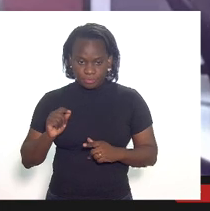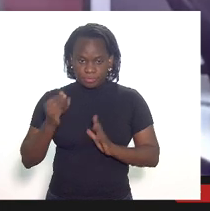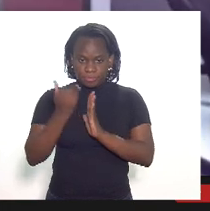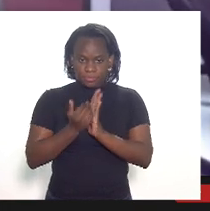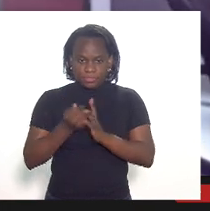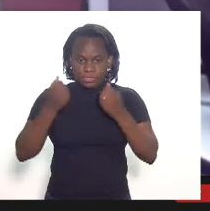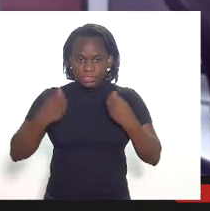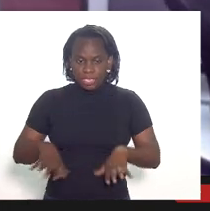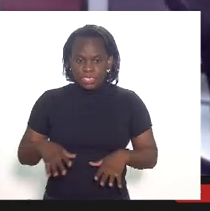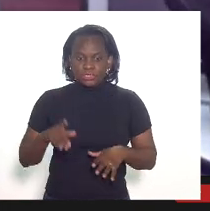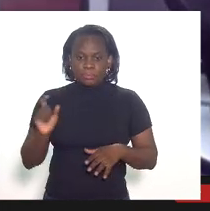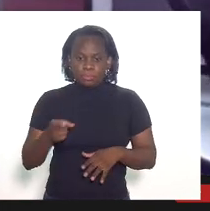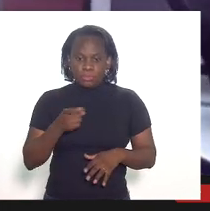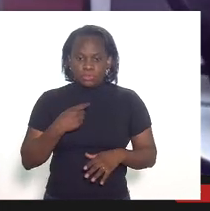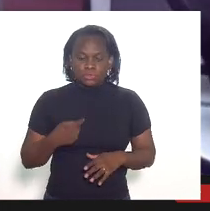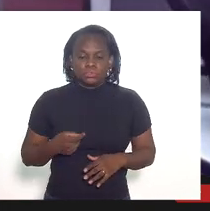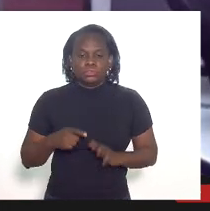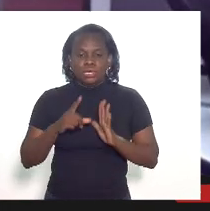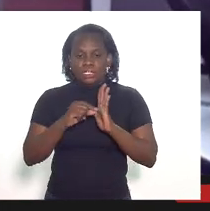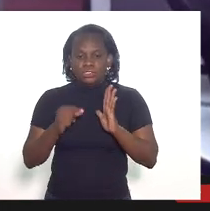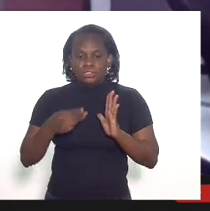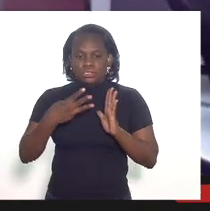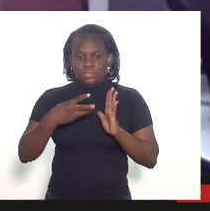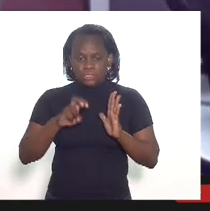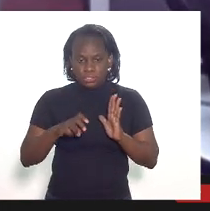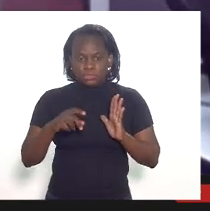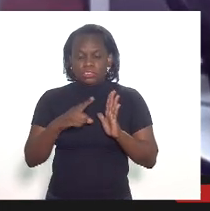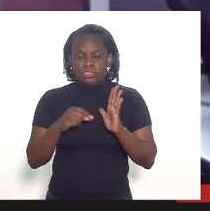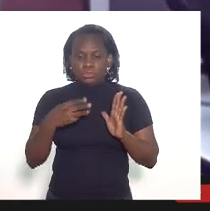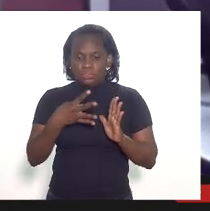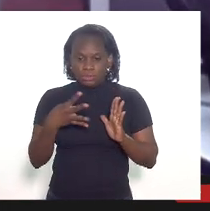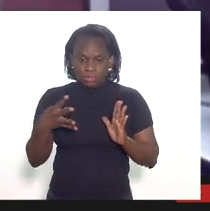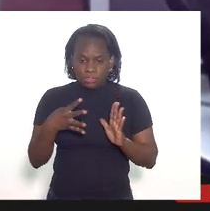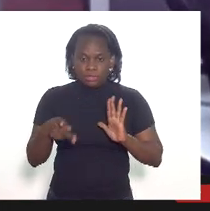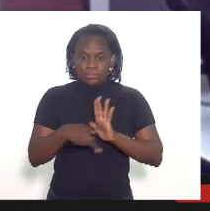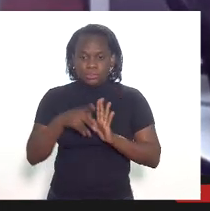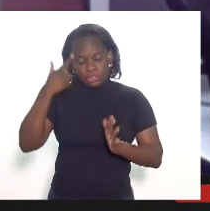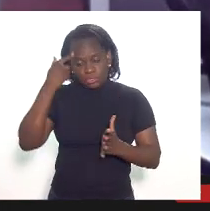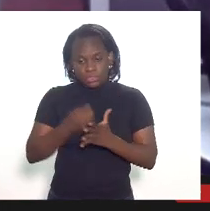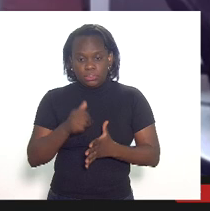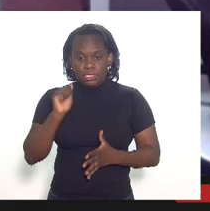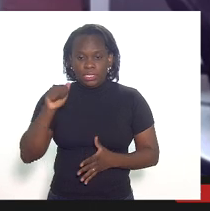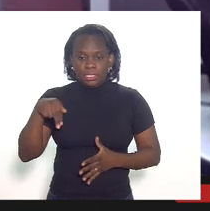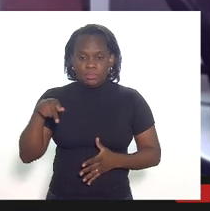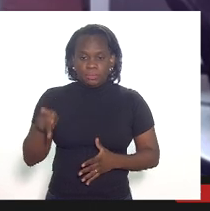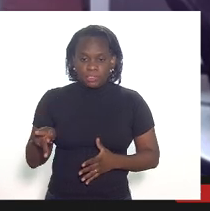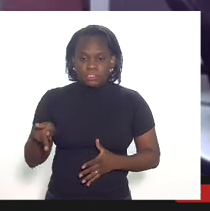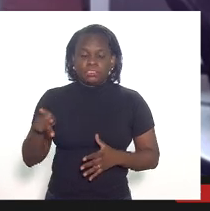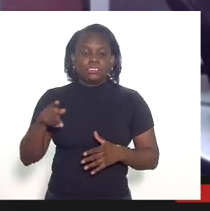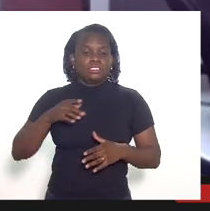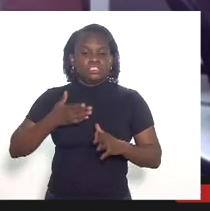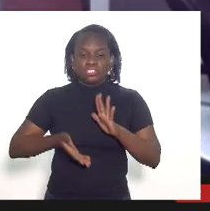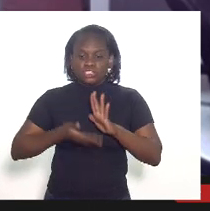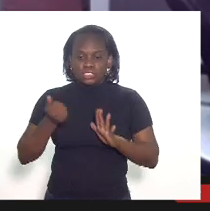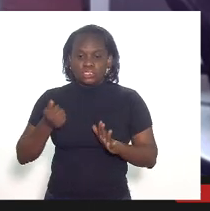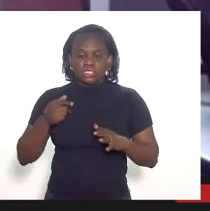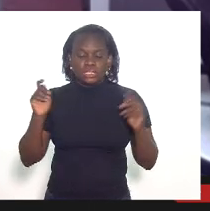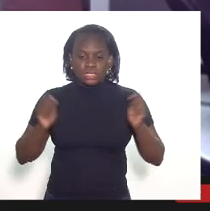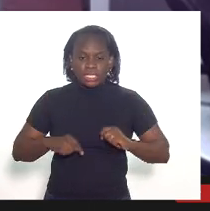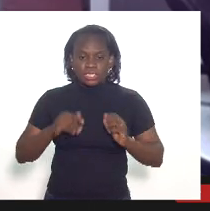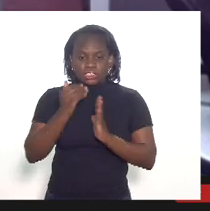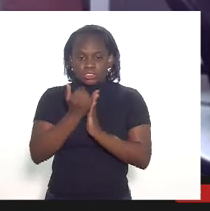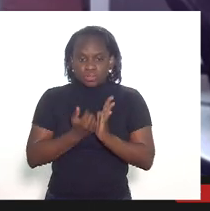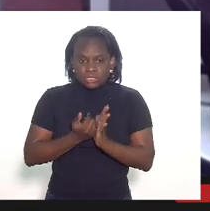gastos contributos o artigo 35 e 44 da resolução da ANP excluem a possibilidade de dedução na